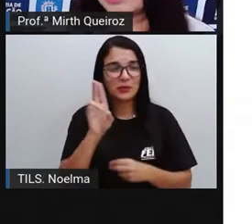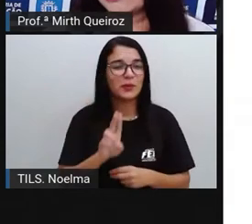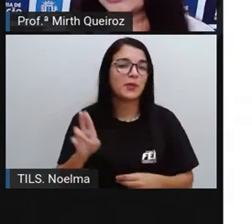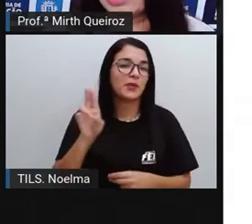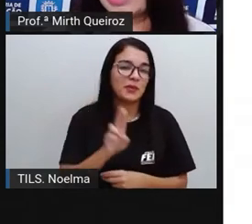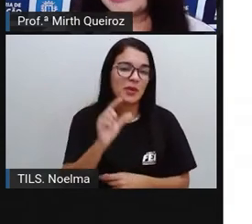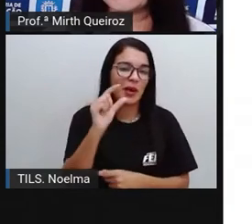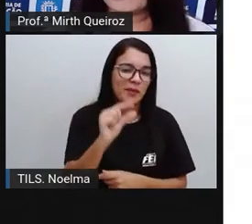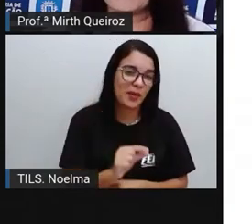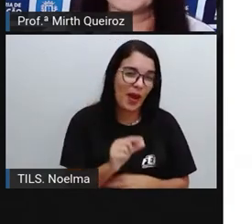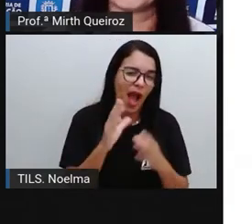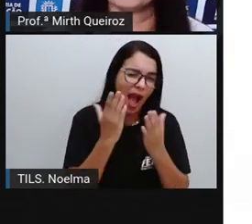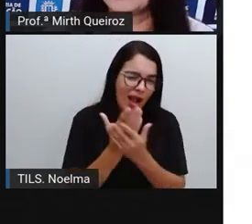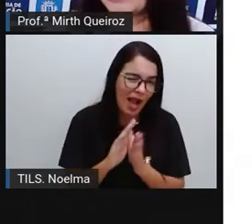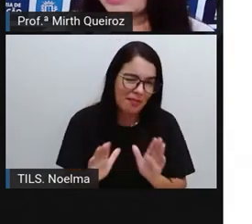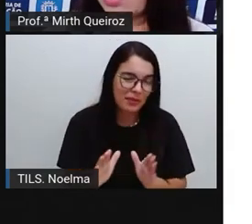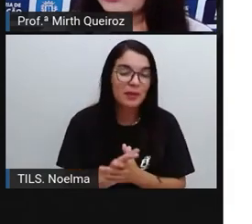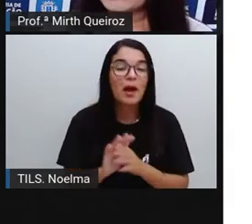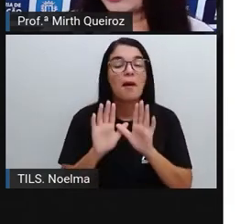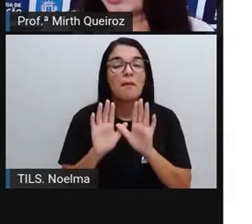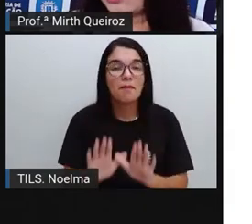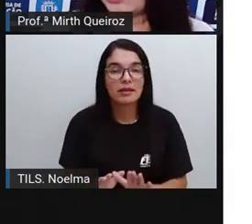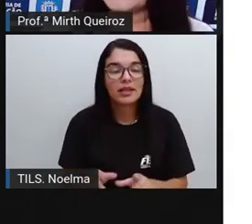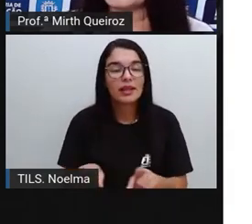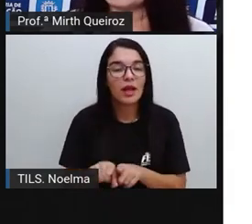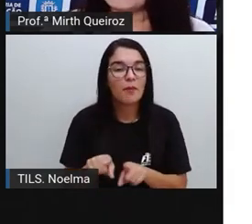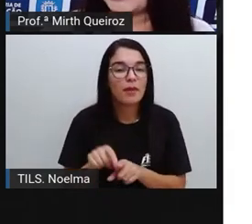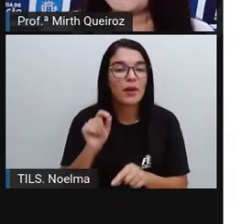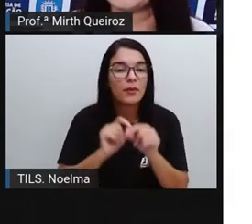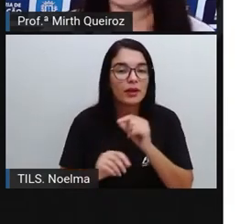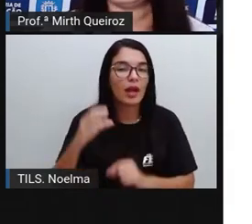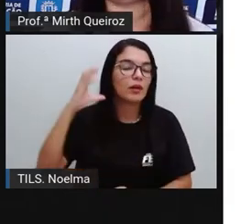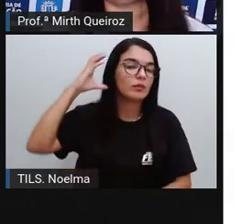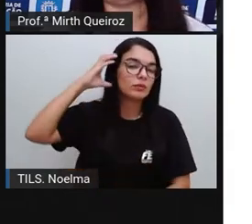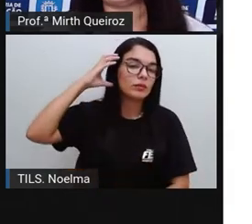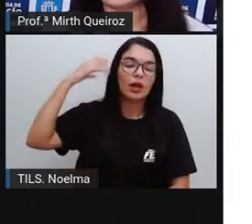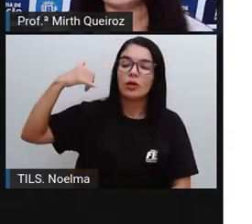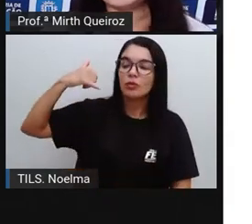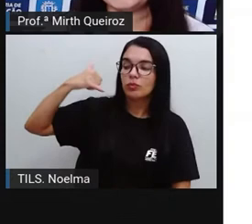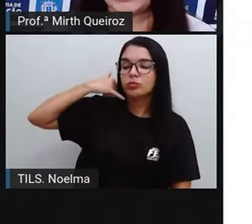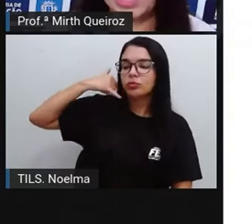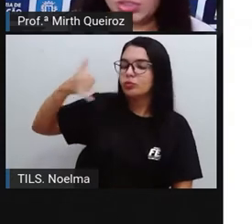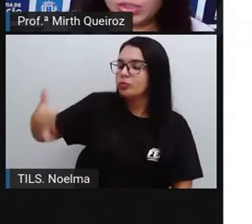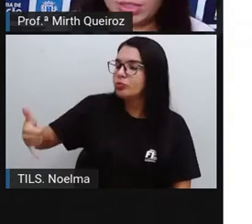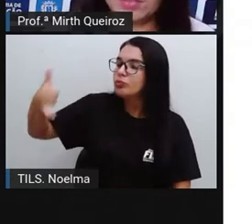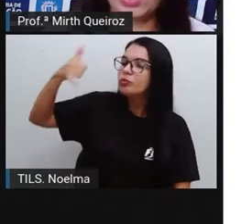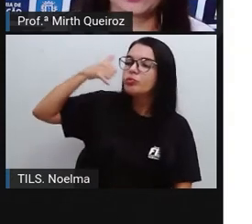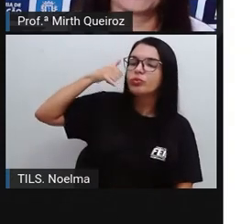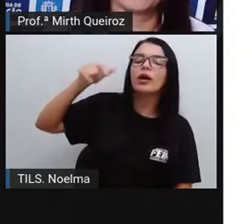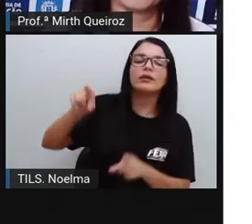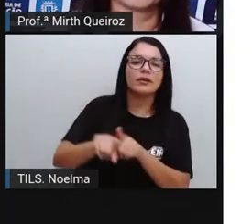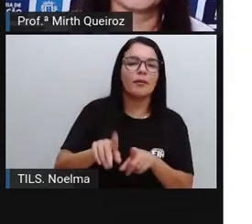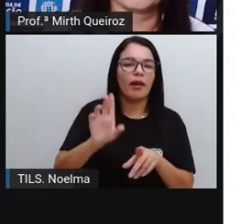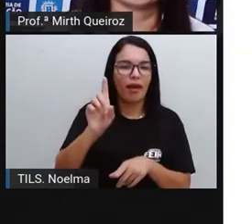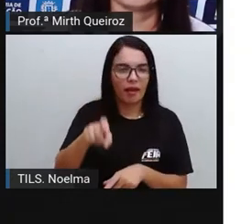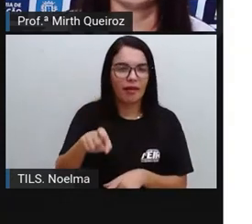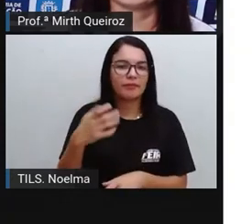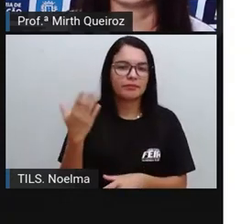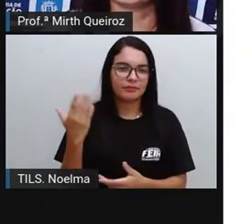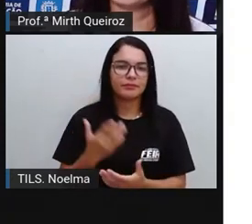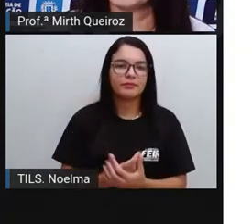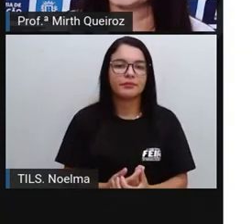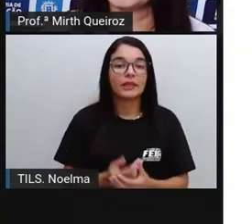utilizados atualmente Mas os orelhões também Era uma forma aí de serviço público, certo?